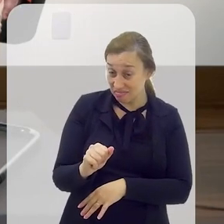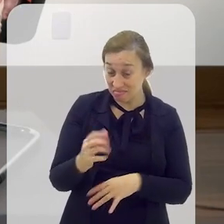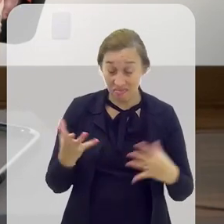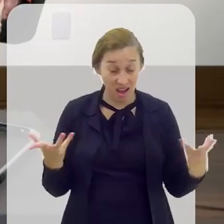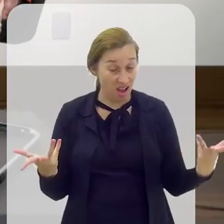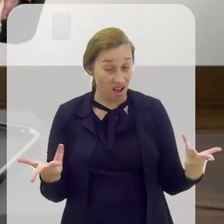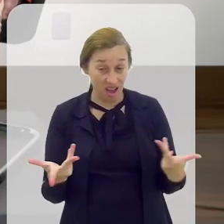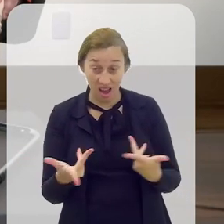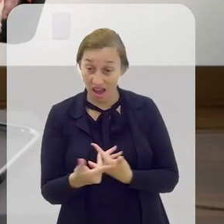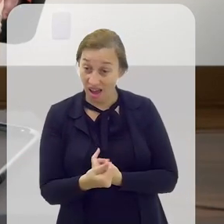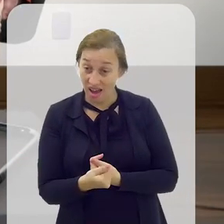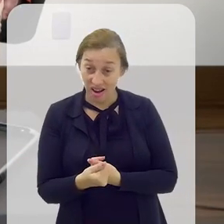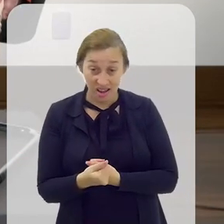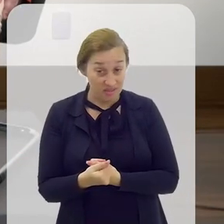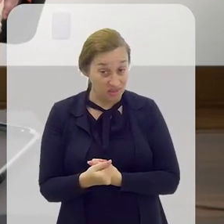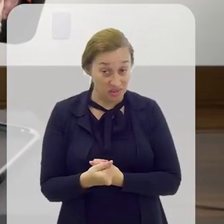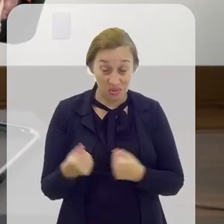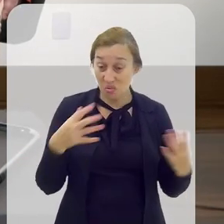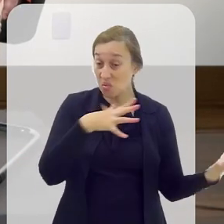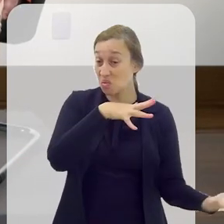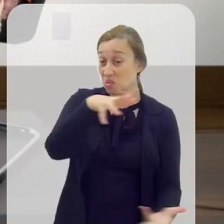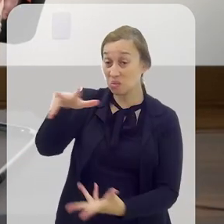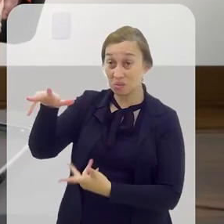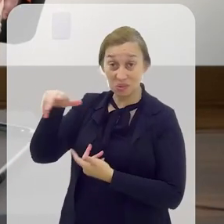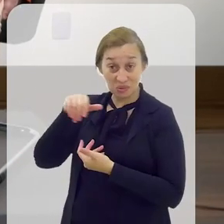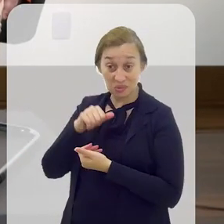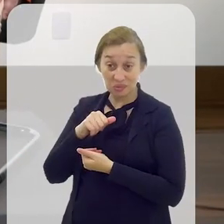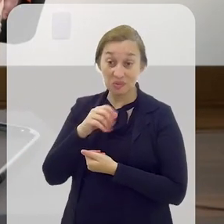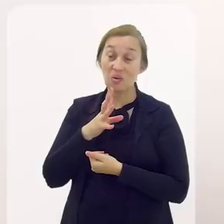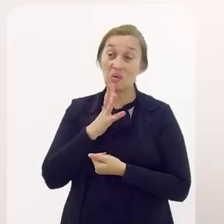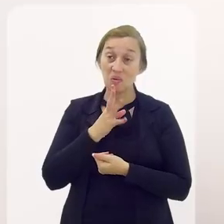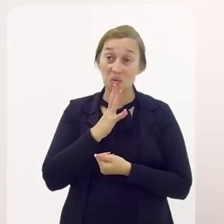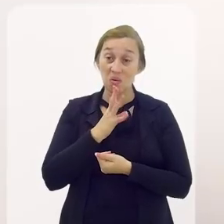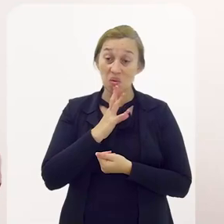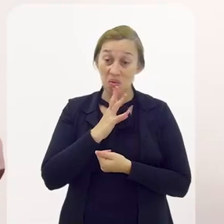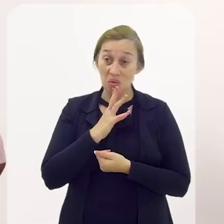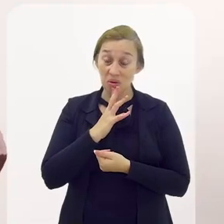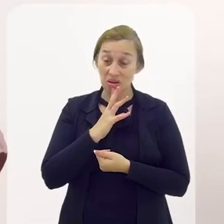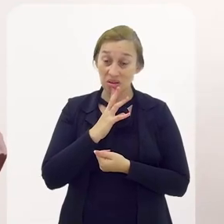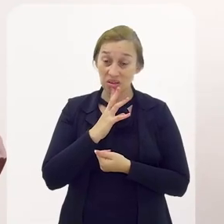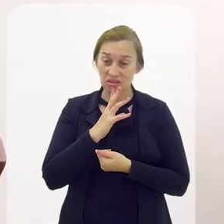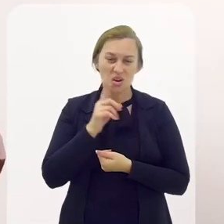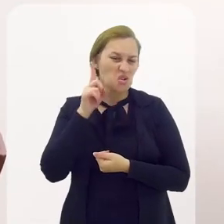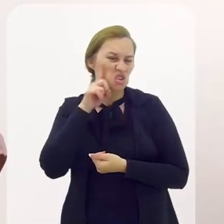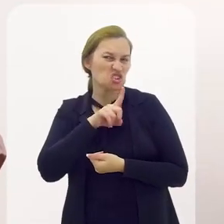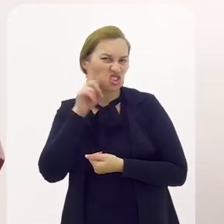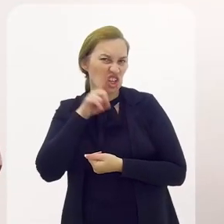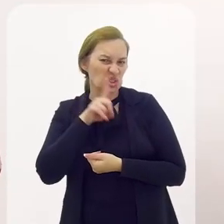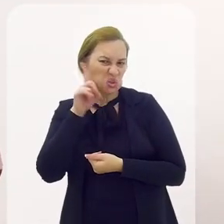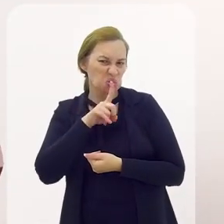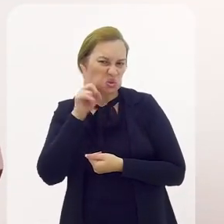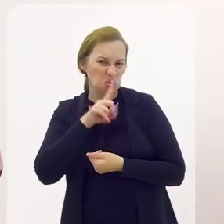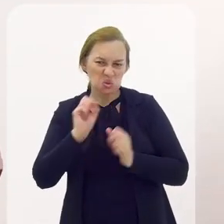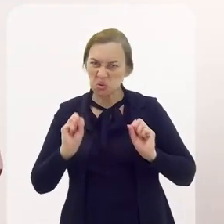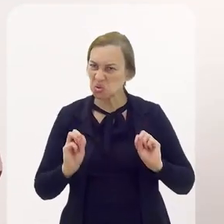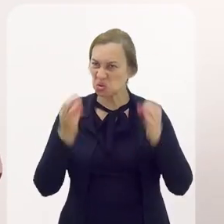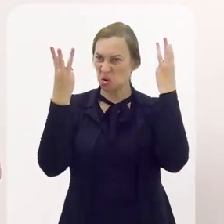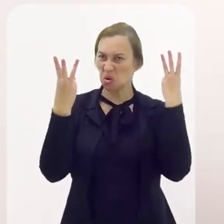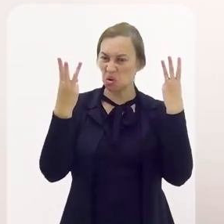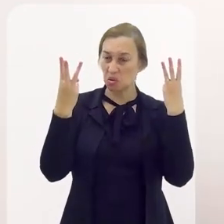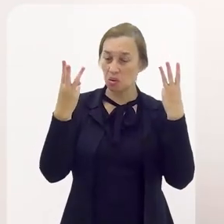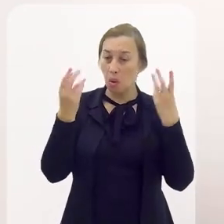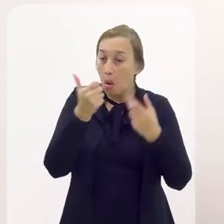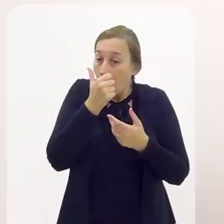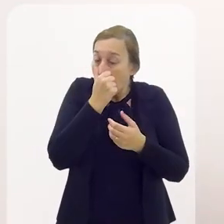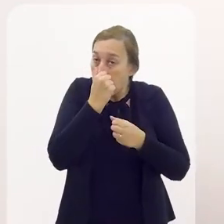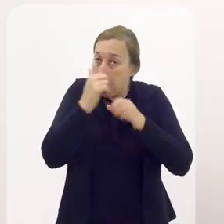Zeca é incontestável. Eu digo que Zeca é universal. E é, né? Porque ele arrebentou nessa turnê agora nos Estados Unidos.